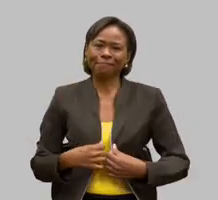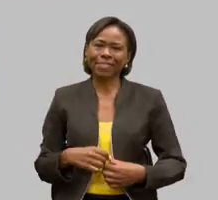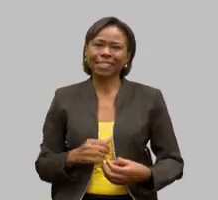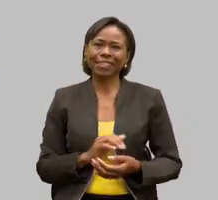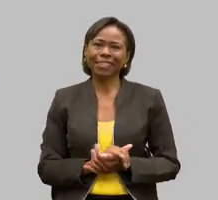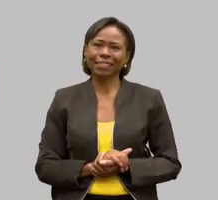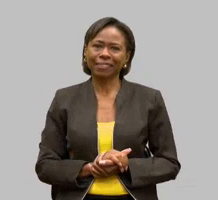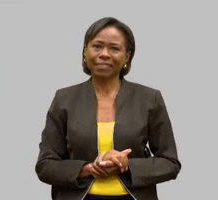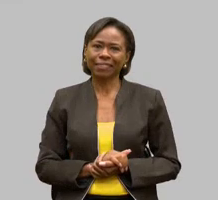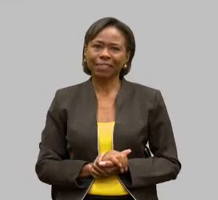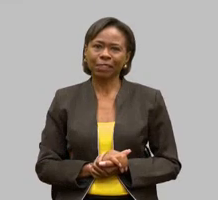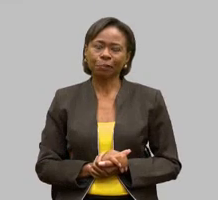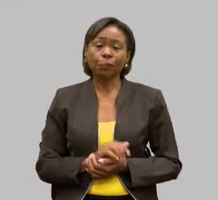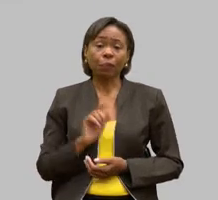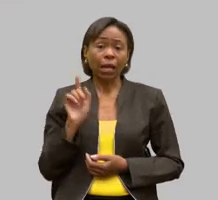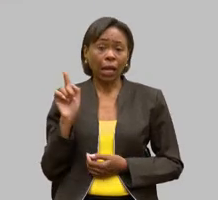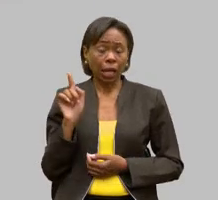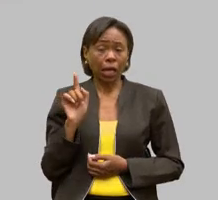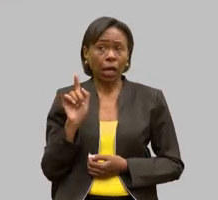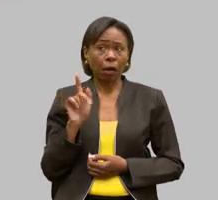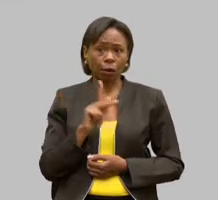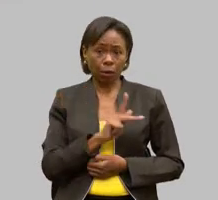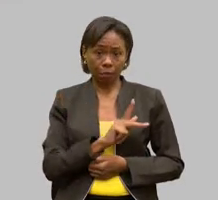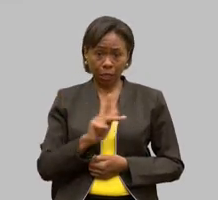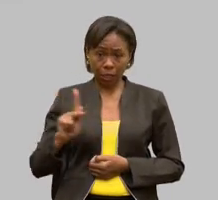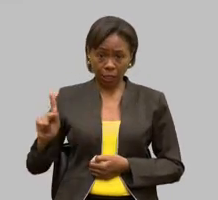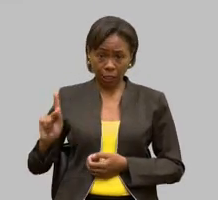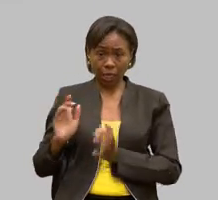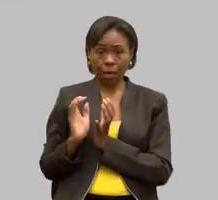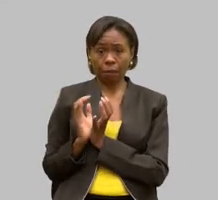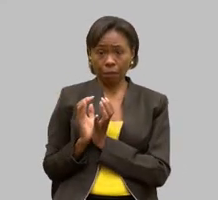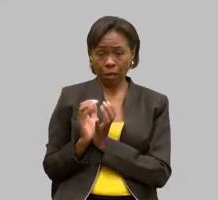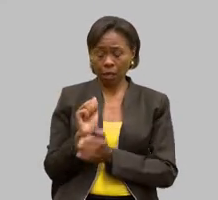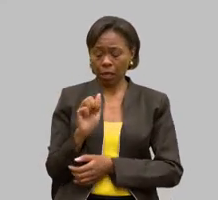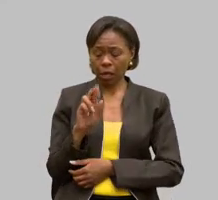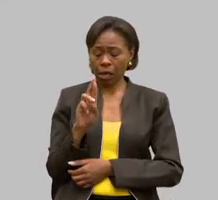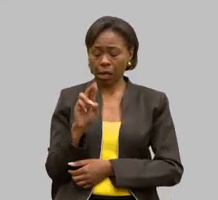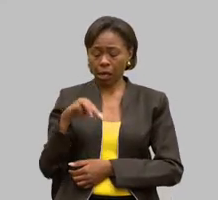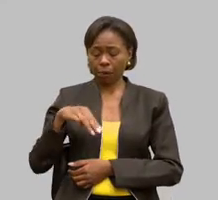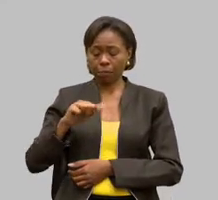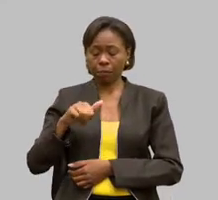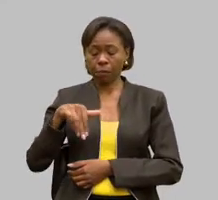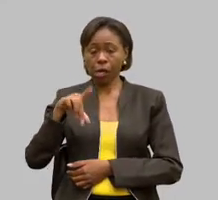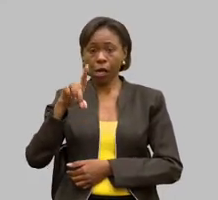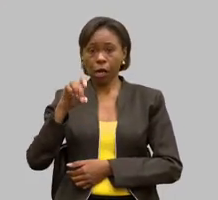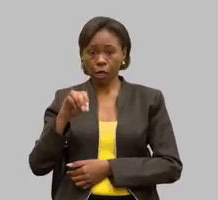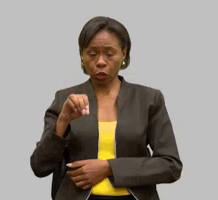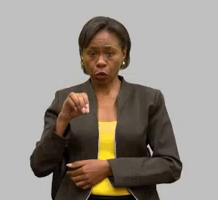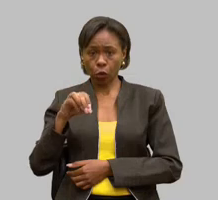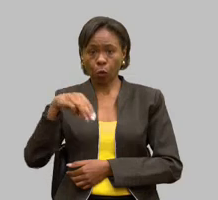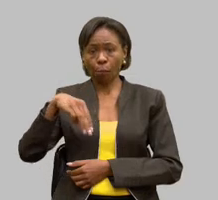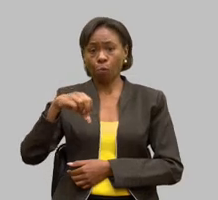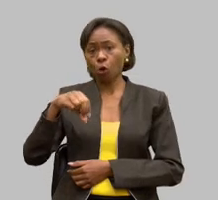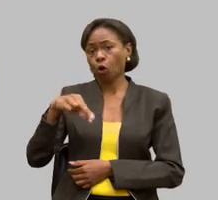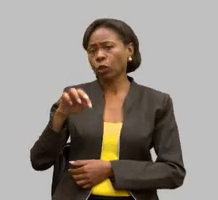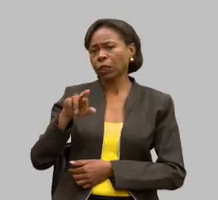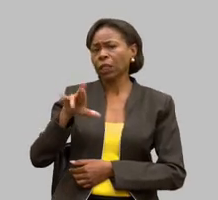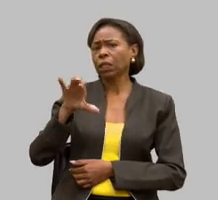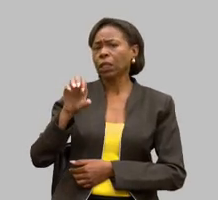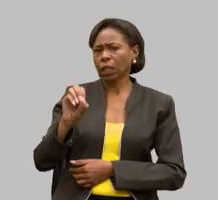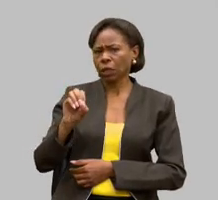hoje o presidente da APAI é doutor Armando Pinto Monteiro filho de doutor João Bosco Pinto Monteiro que eu acho que muitos